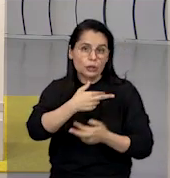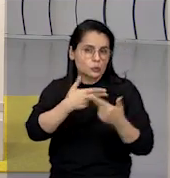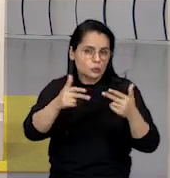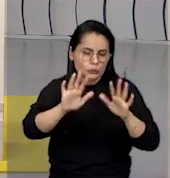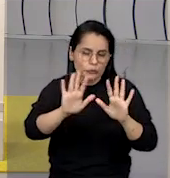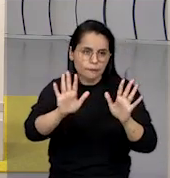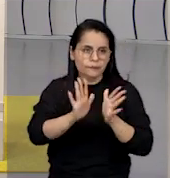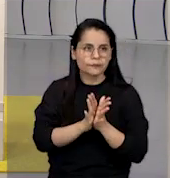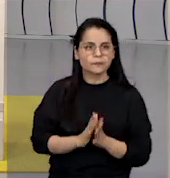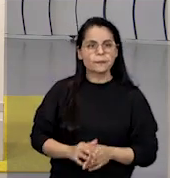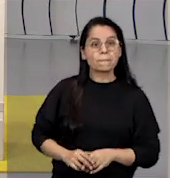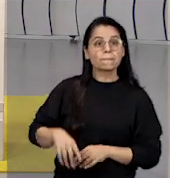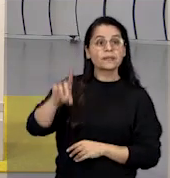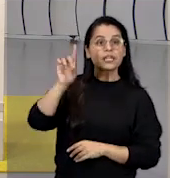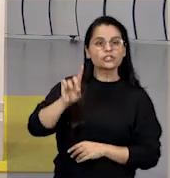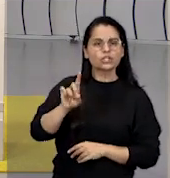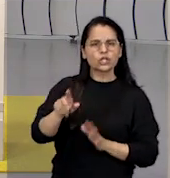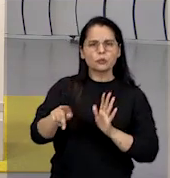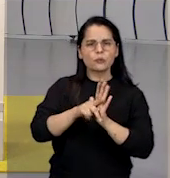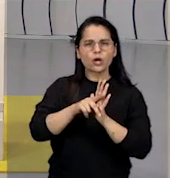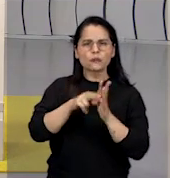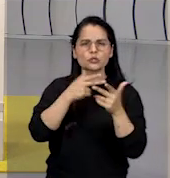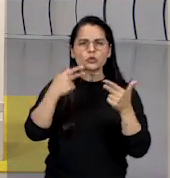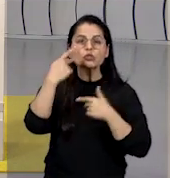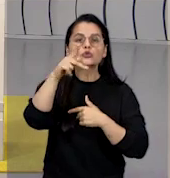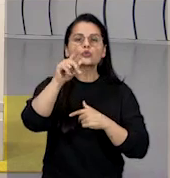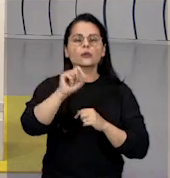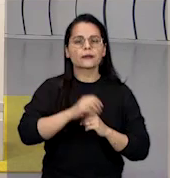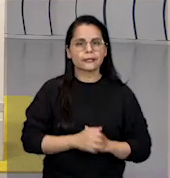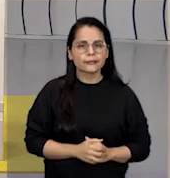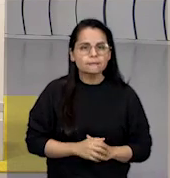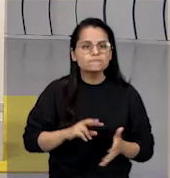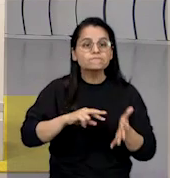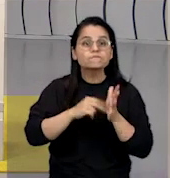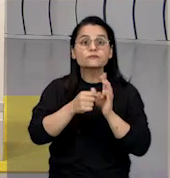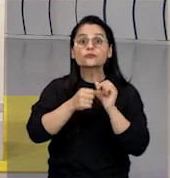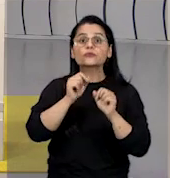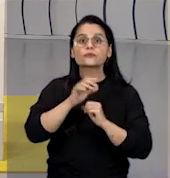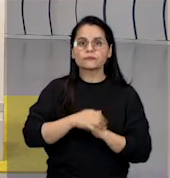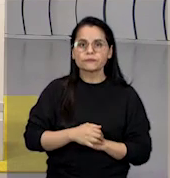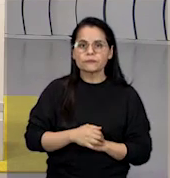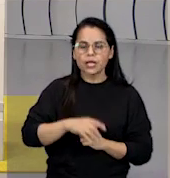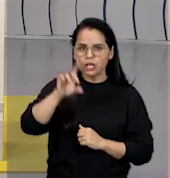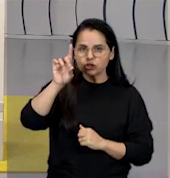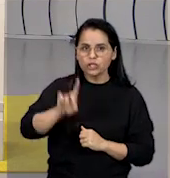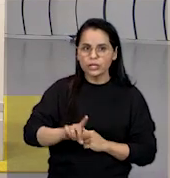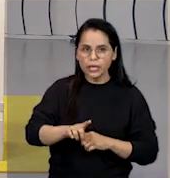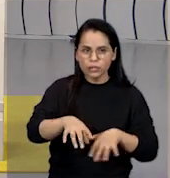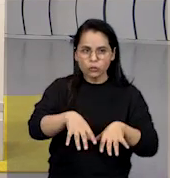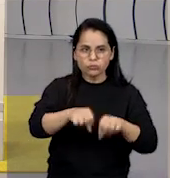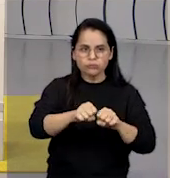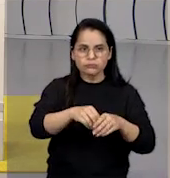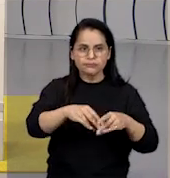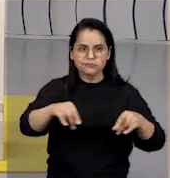Direito às suas próprias coisas. Em outras palavras, isso daí quer dizer o quê? Direito à propriedade.